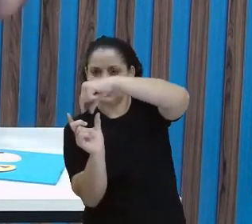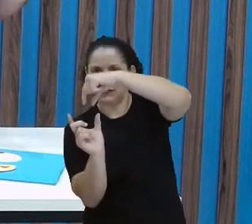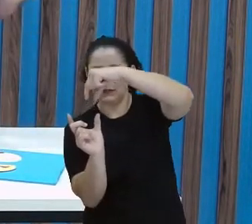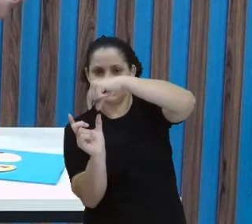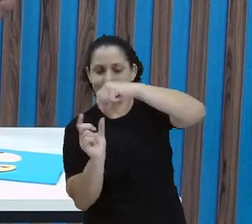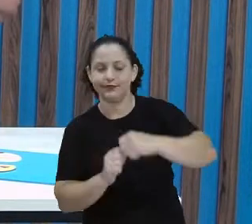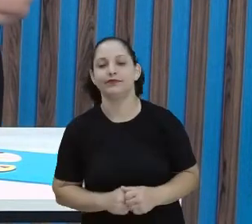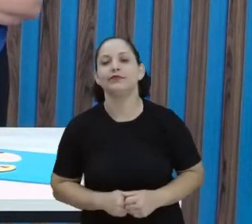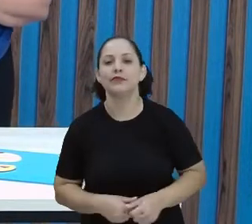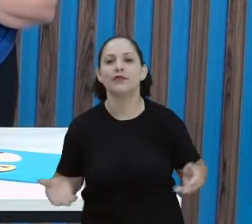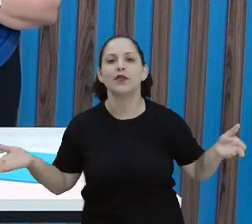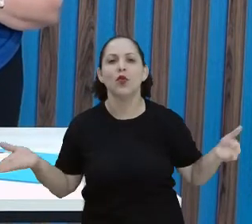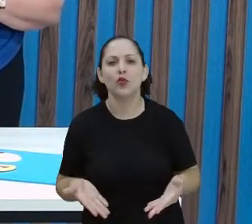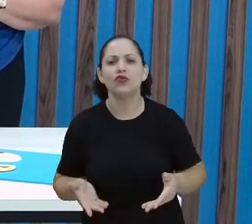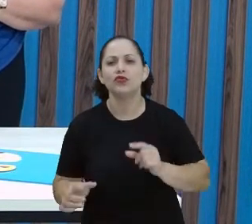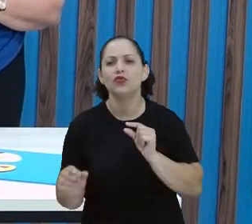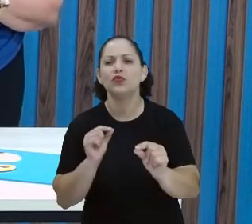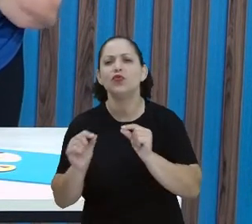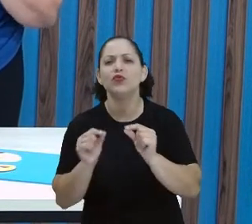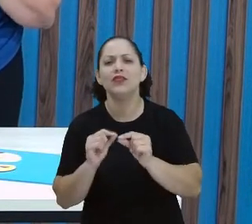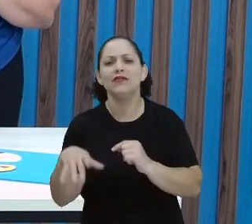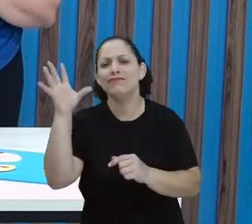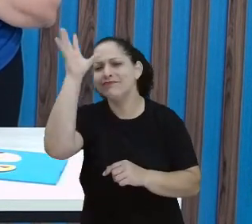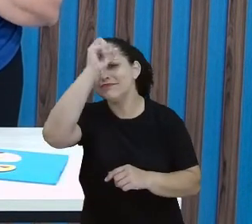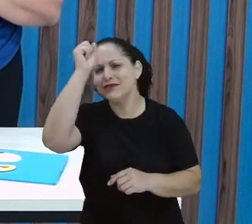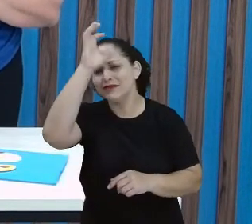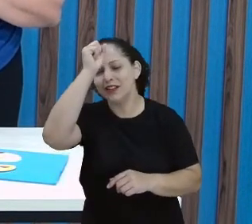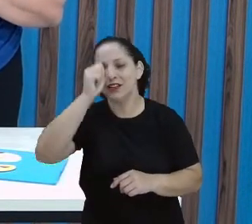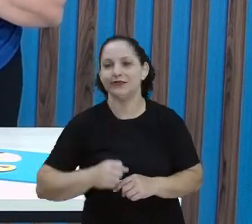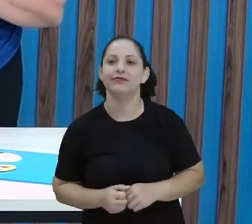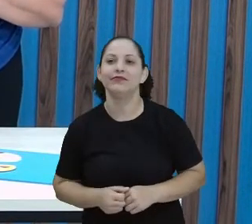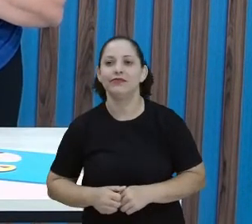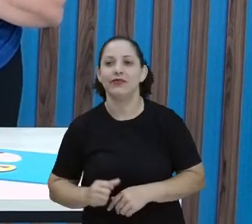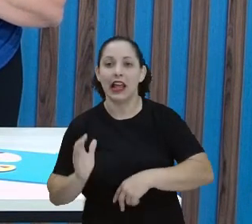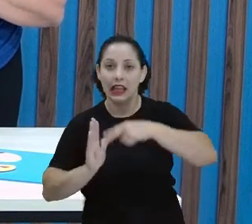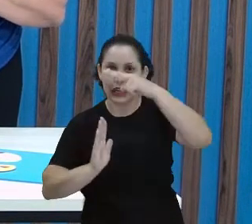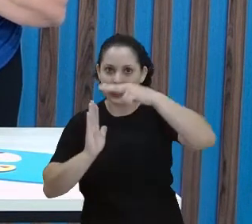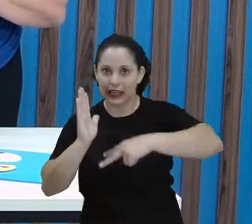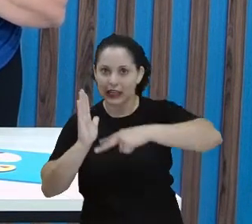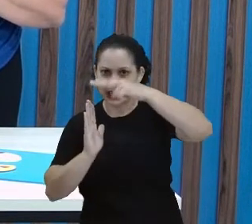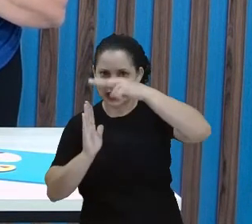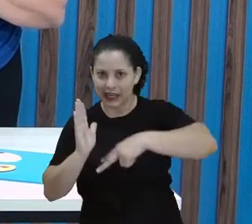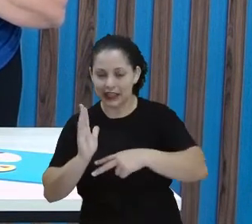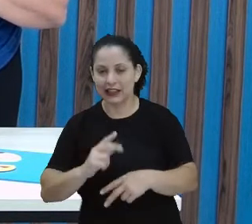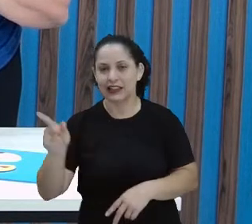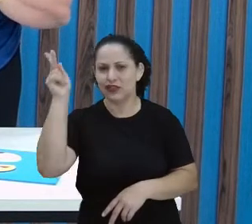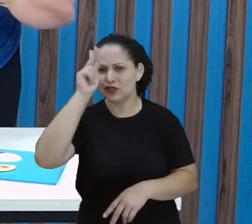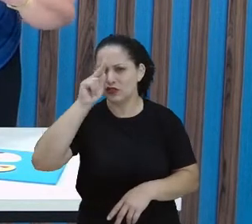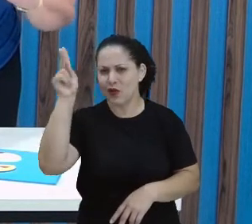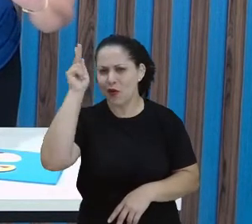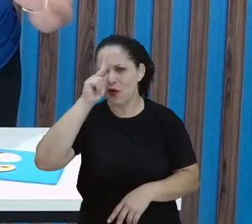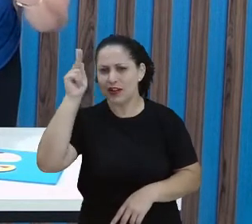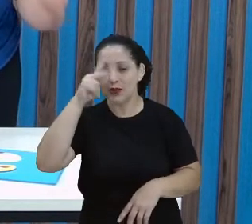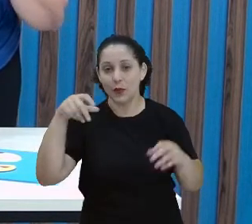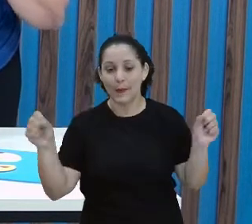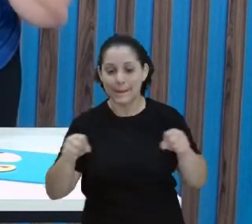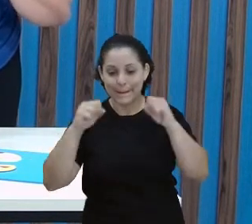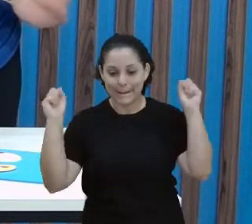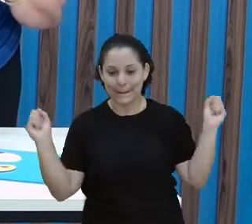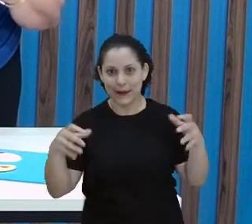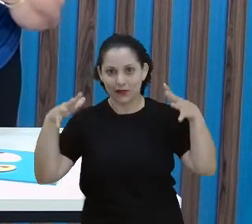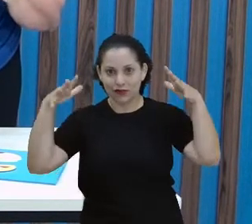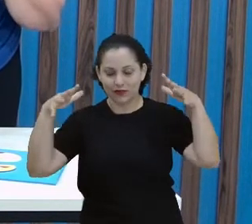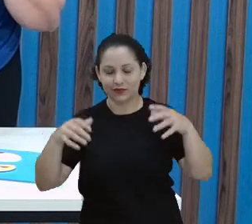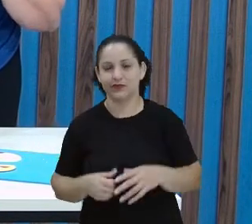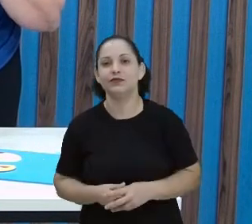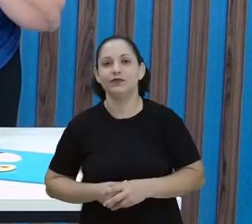que aprenderemos hoje? Hoje vamos ler parte do conto do Mágico de Oz, que foi o